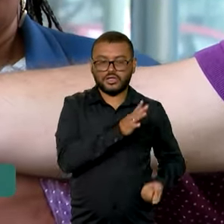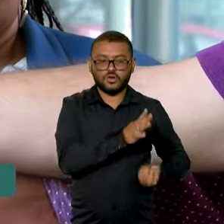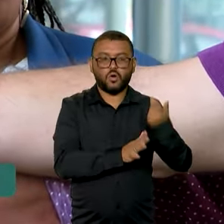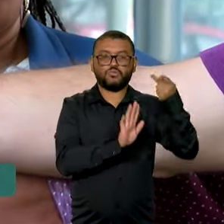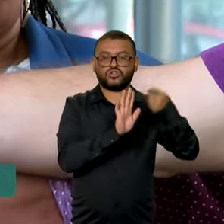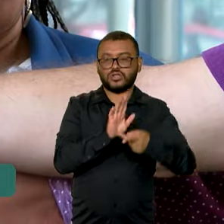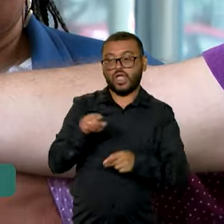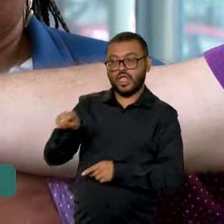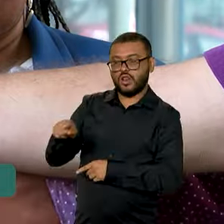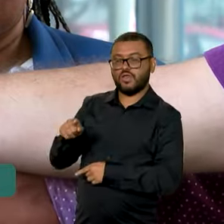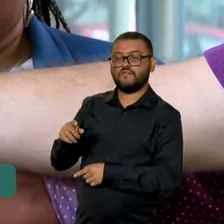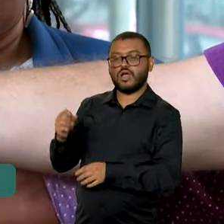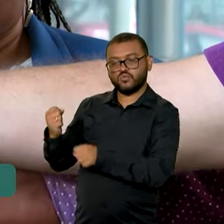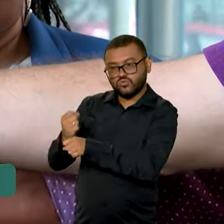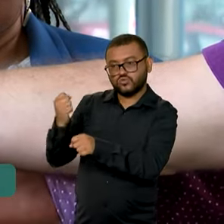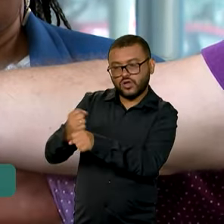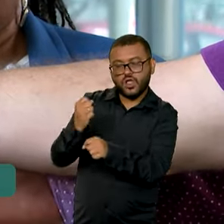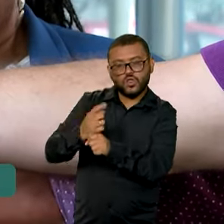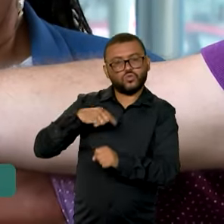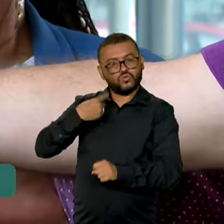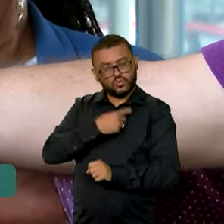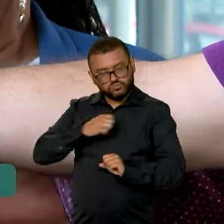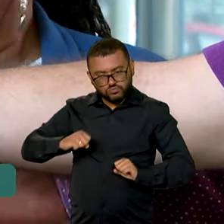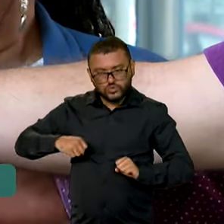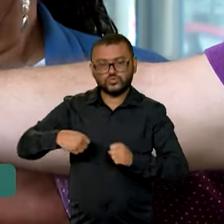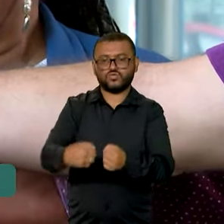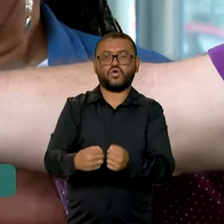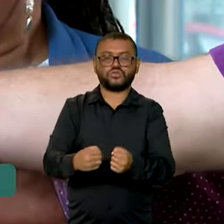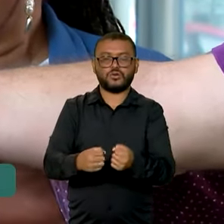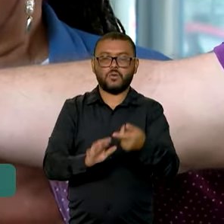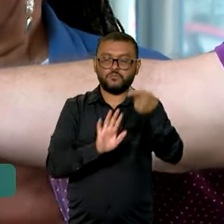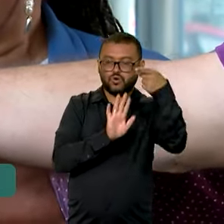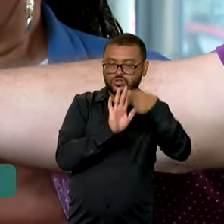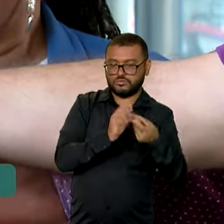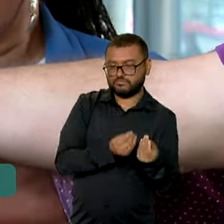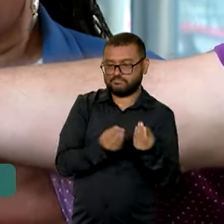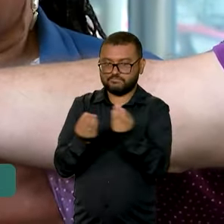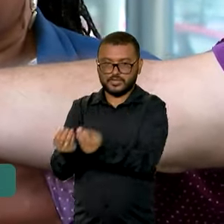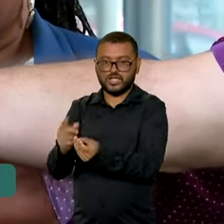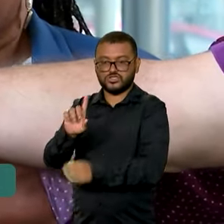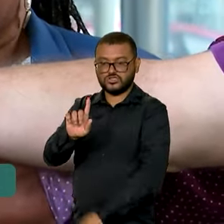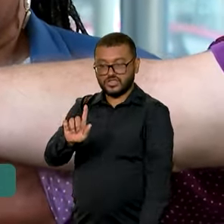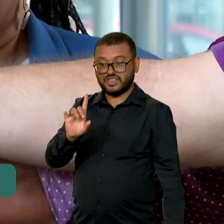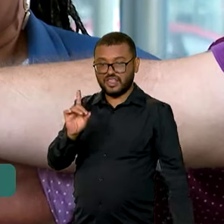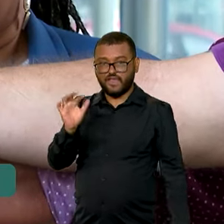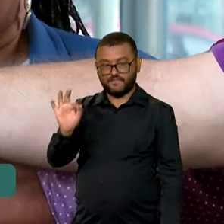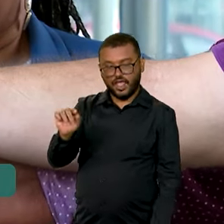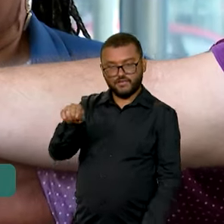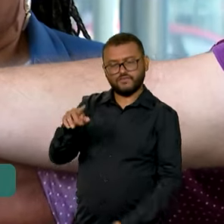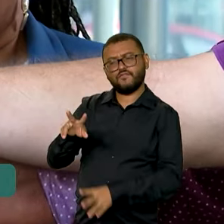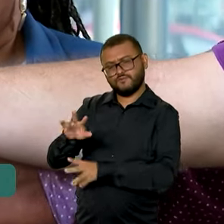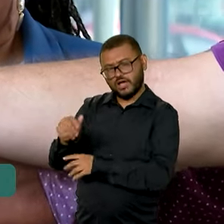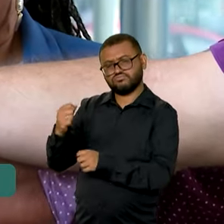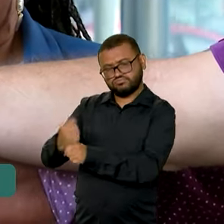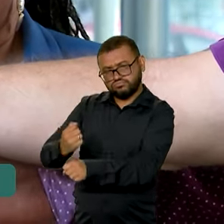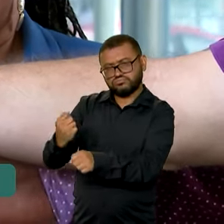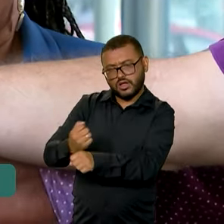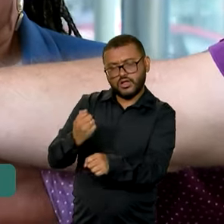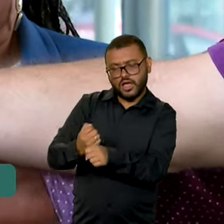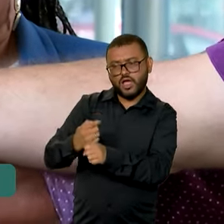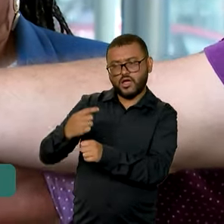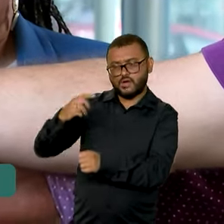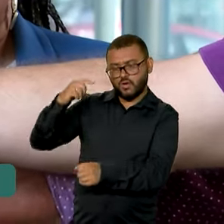posteriormente. Então, nós vamos fazer todos os esforços para que o projeto elaborado entregue na mão do GDF haja a obra, obviamente, contando com o